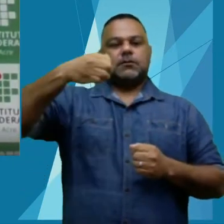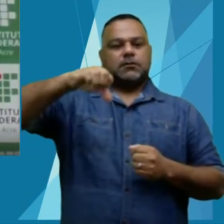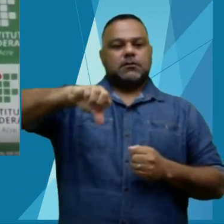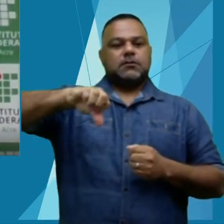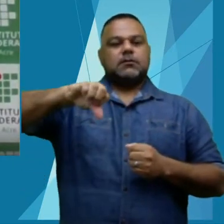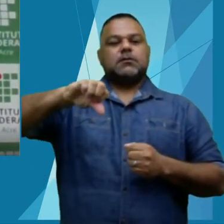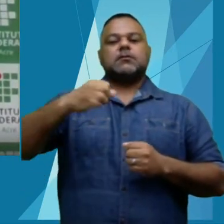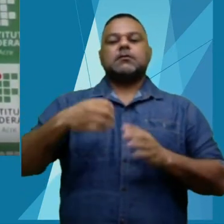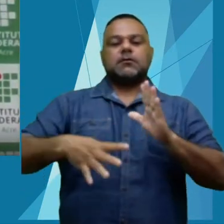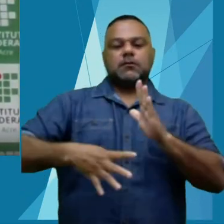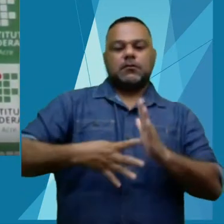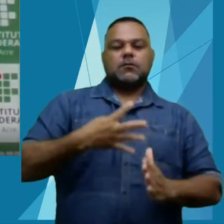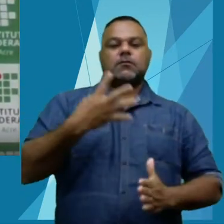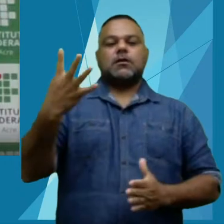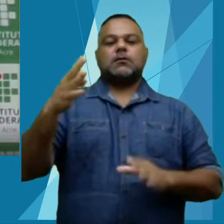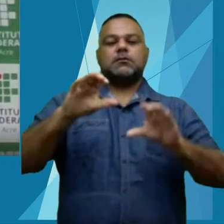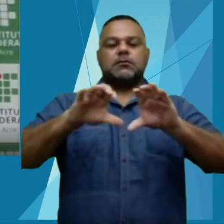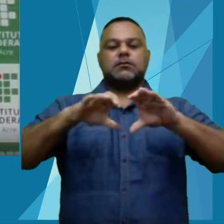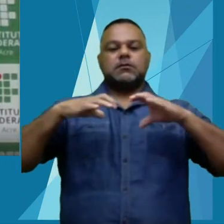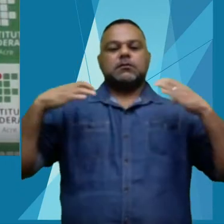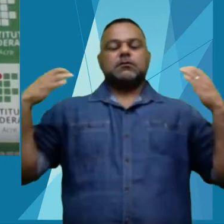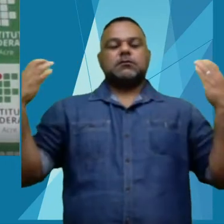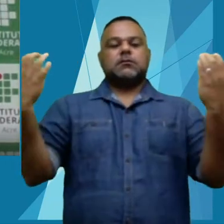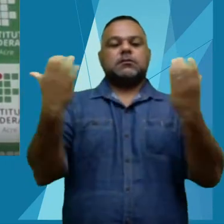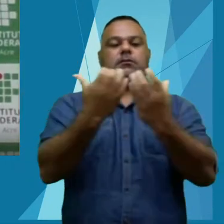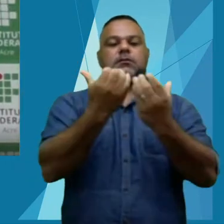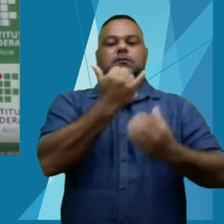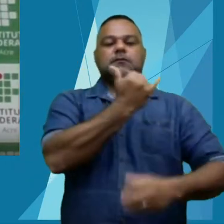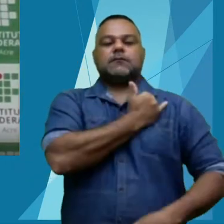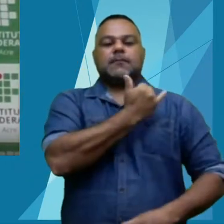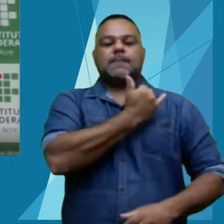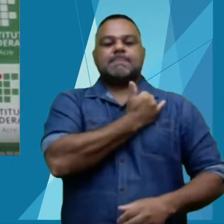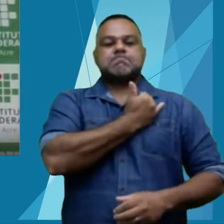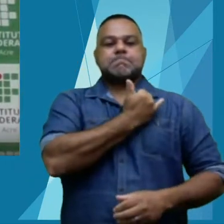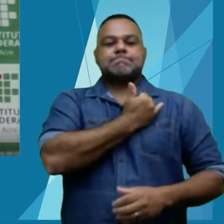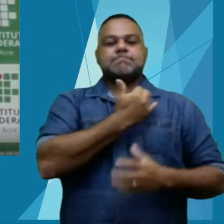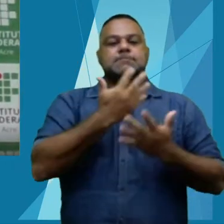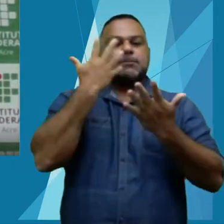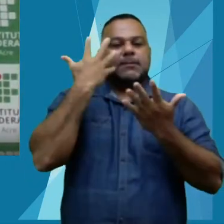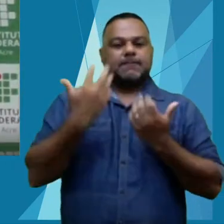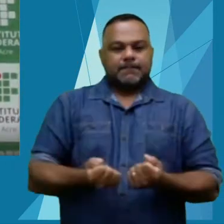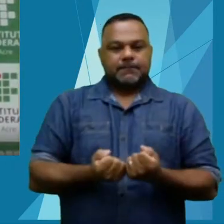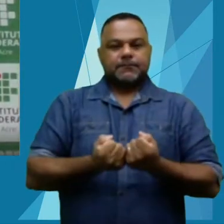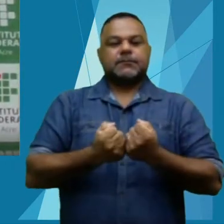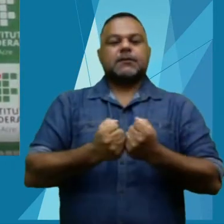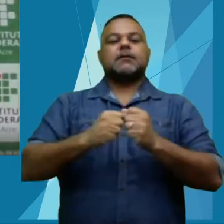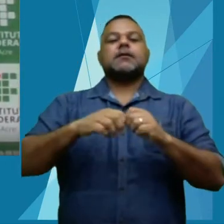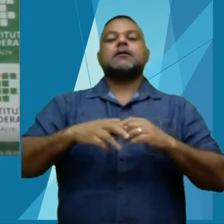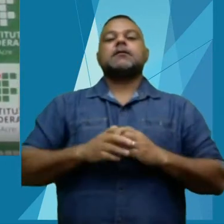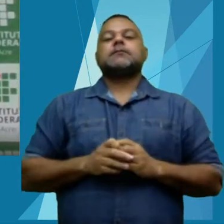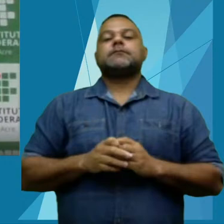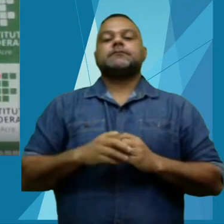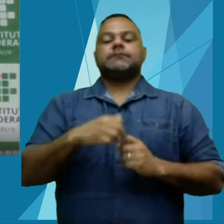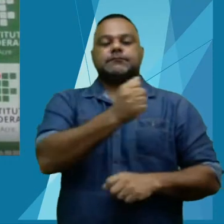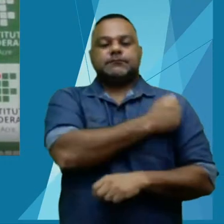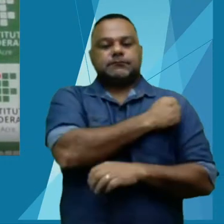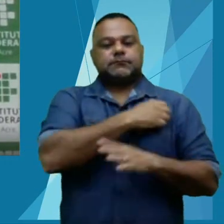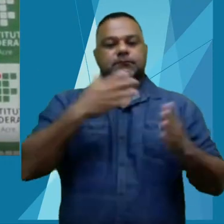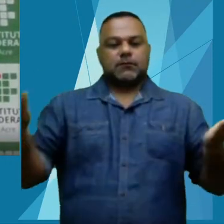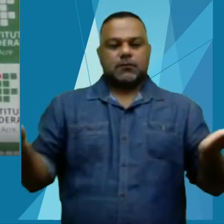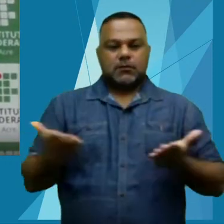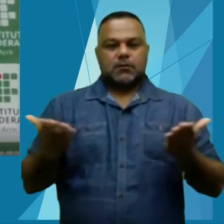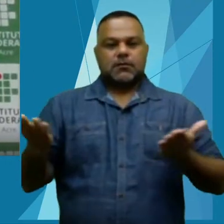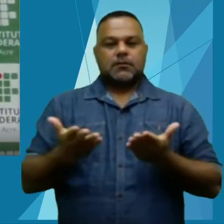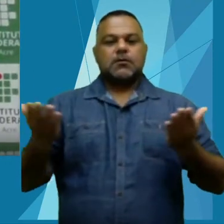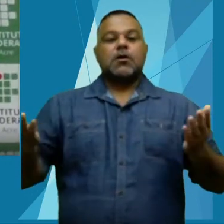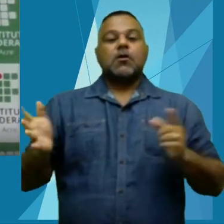o 4º Congresso de Ciência e Tecnologia do IFAC e foi acatado pela comunidade acadêmica e, hoje, está